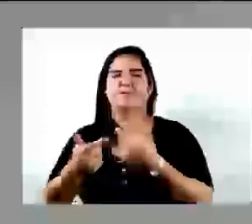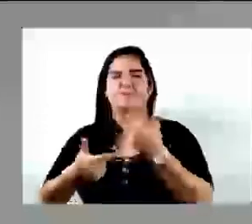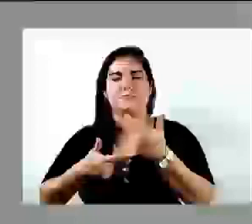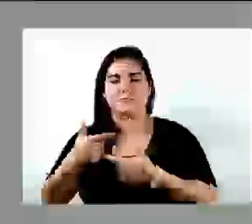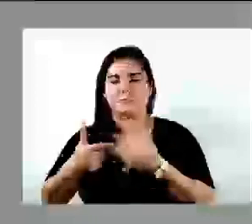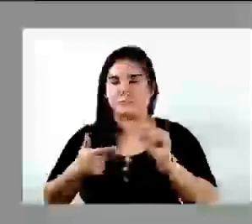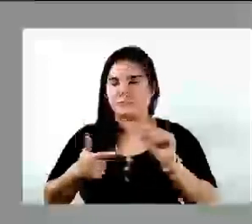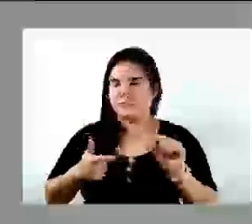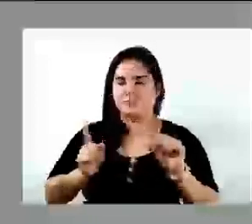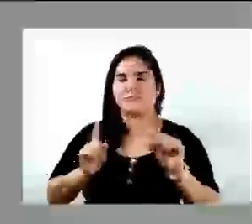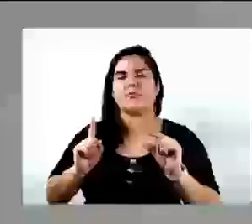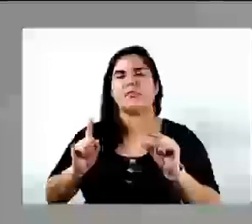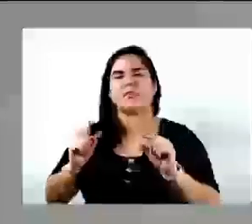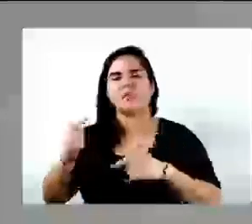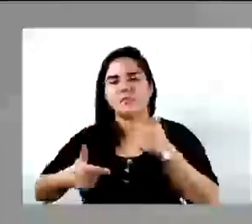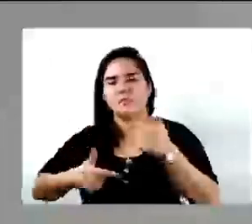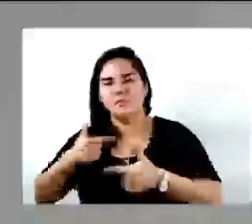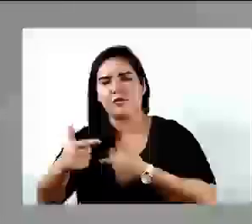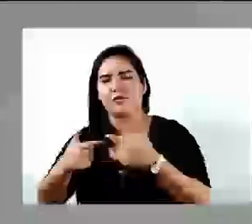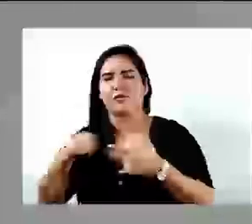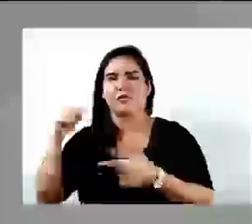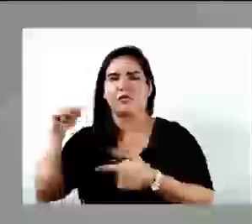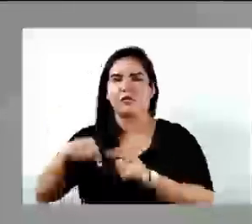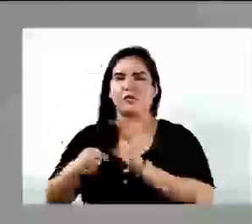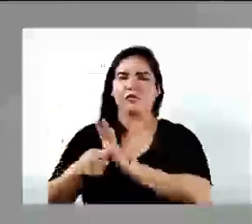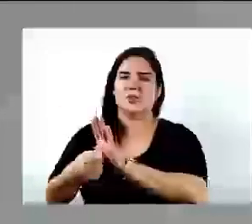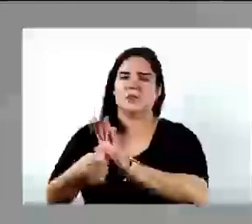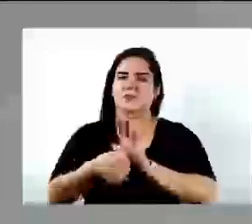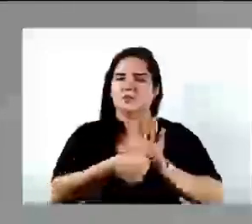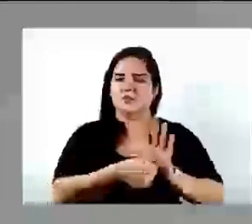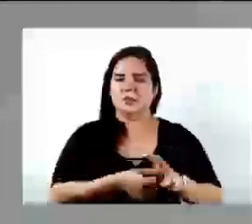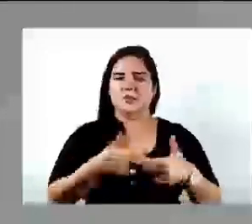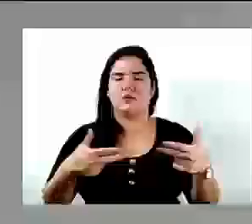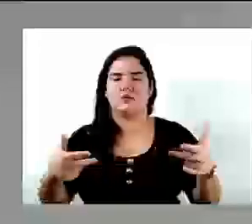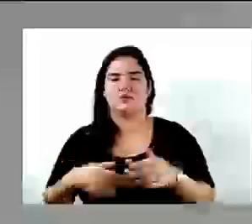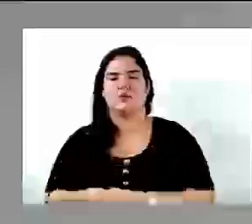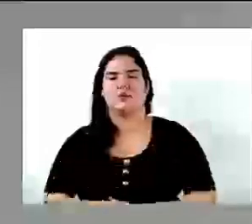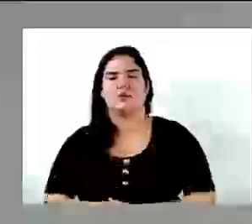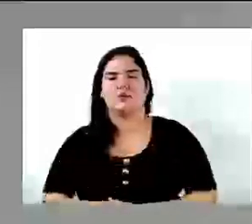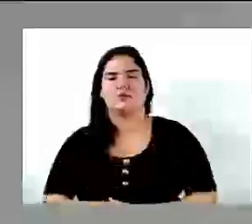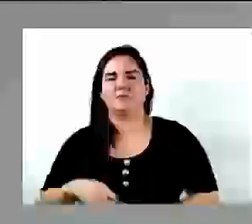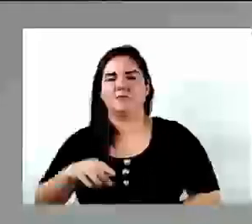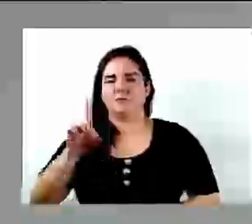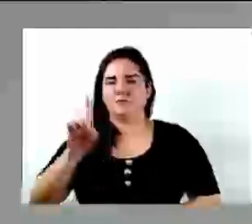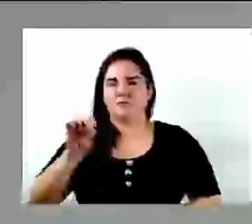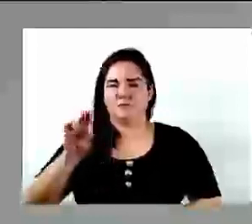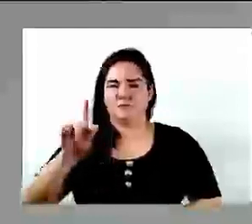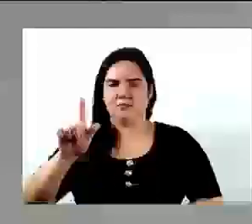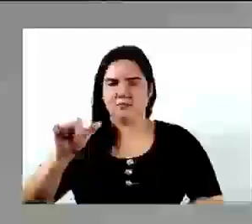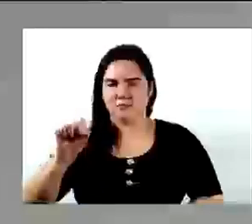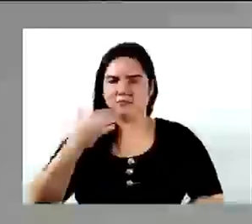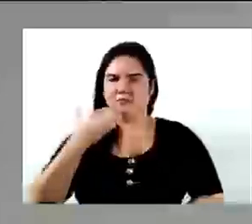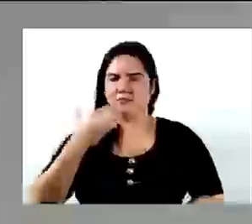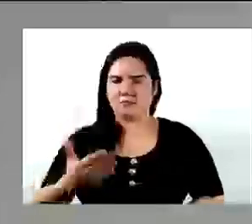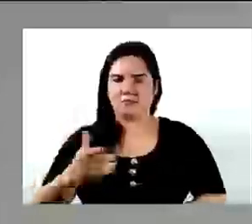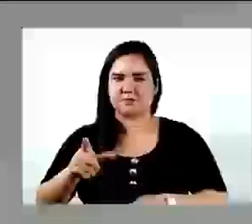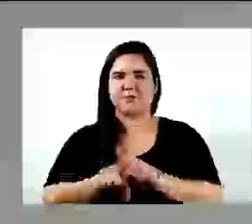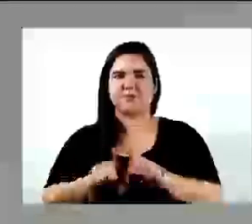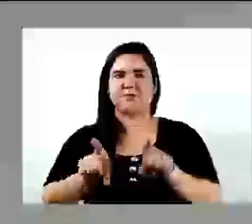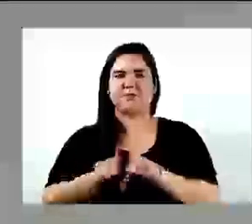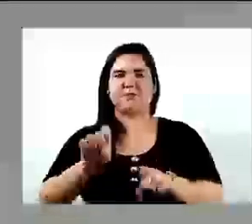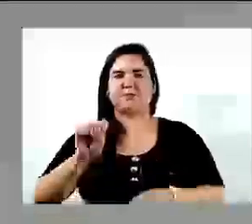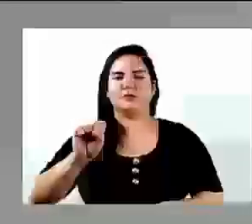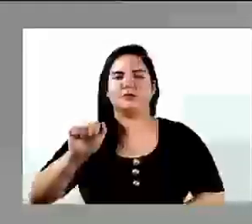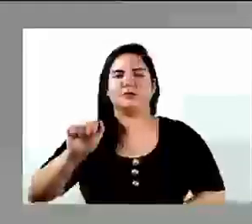pouco, mas a gente está aqui para trabalhar e se ajudar. Só onde acabar, o vereador Douglas tinha pedido a par também e a vereadora Solete, já que demos